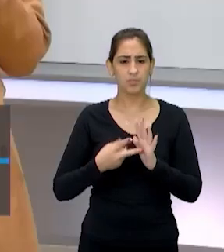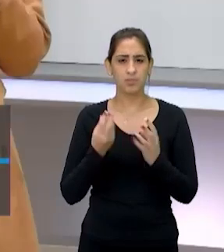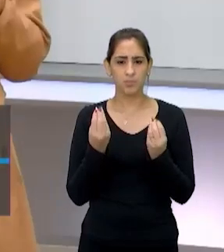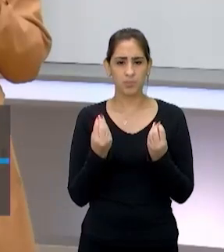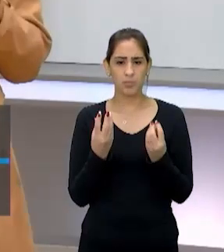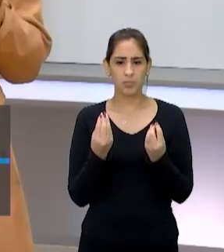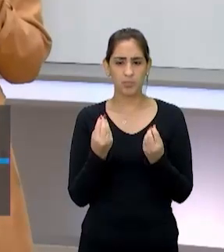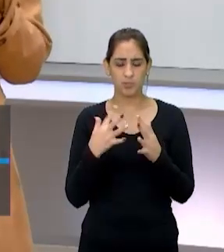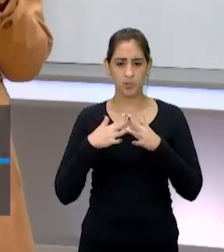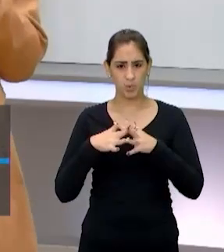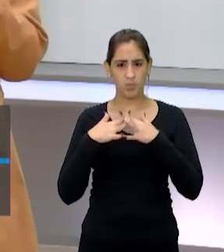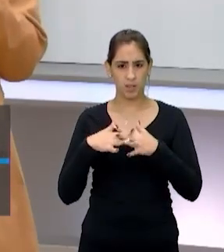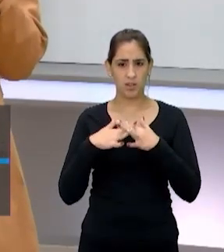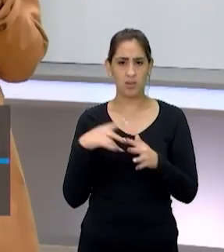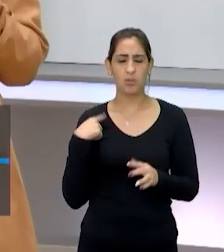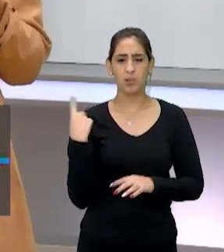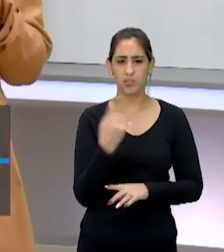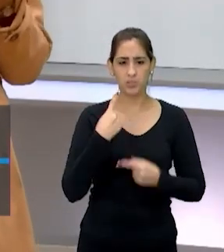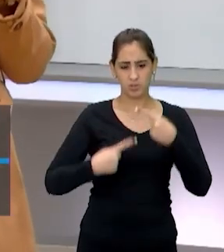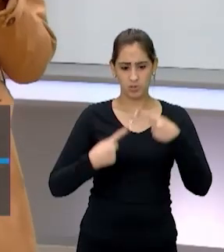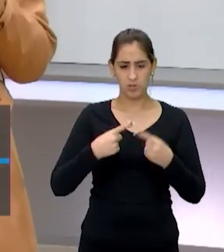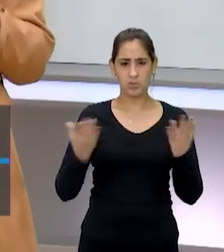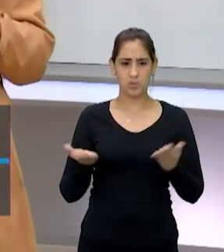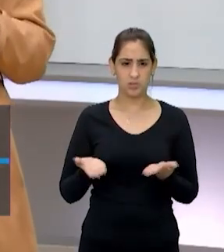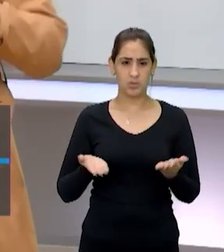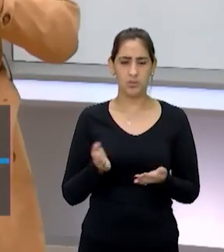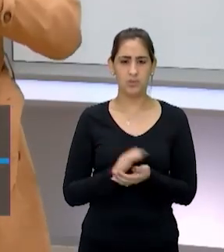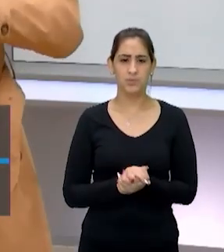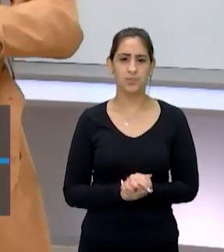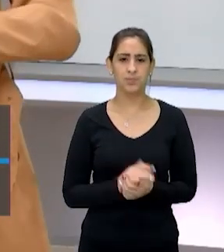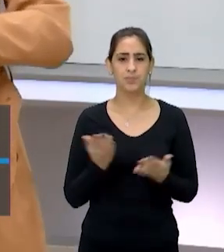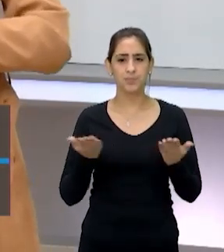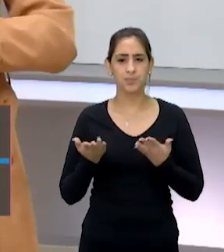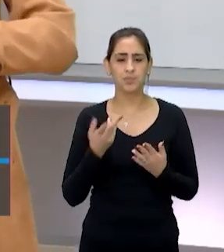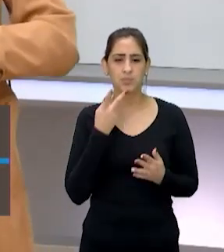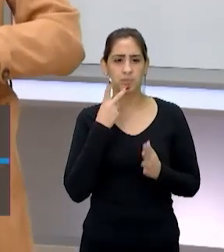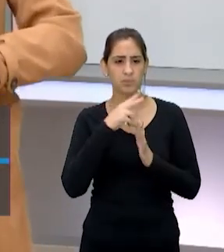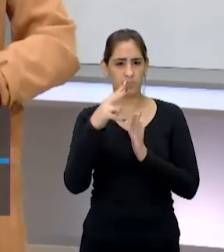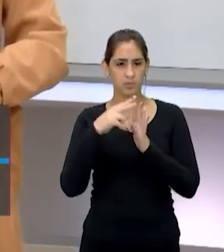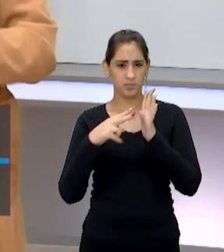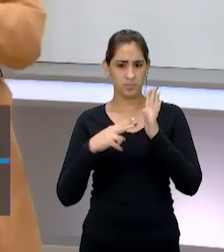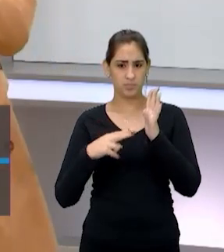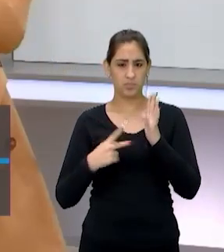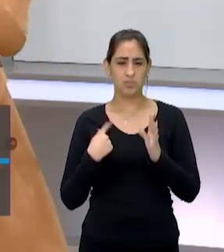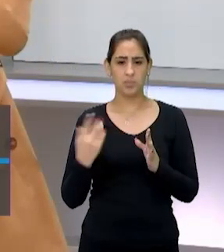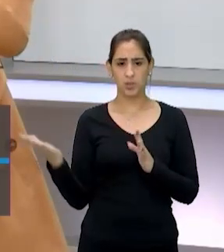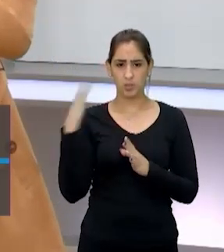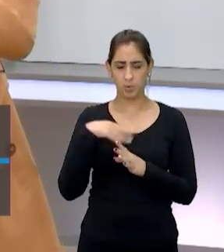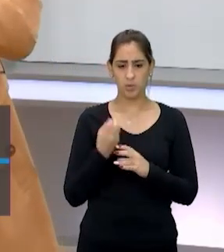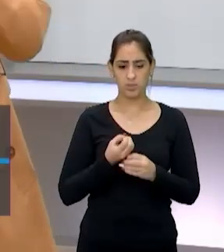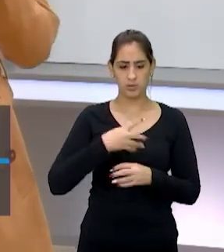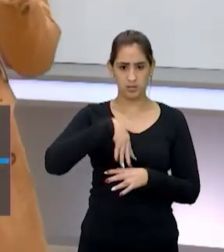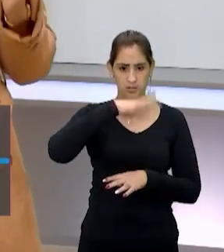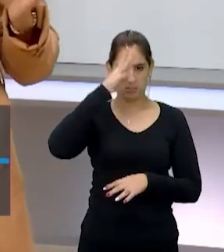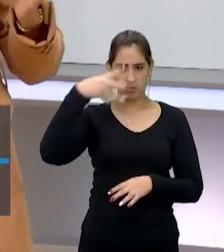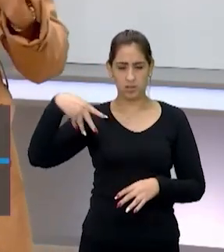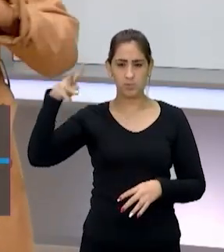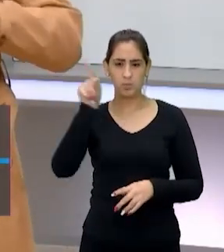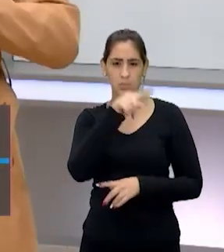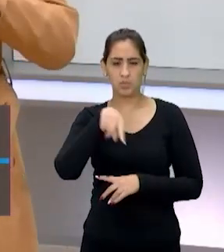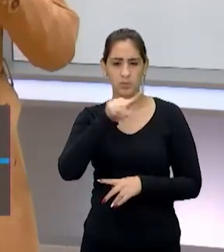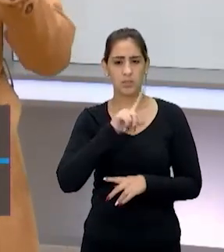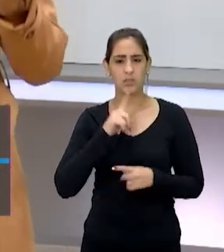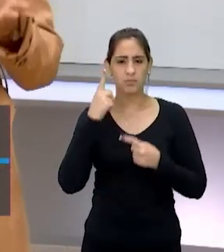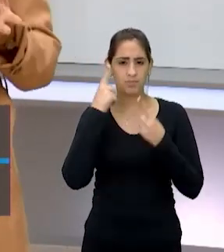complicado para a gente discutir hoje. E agora sim, gente vai para a leitura. Primeiro eu trouxe os dados para vocês terem uma ideia,